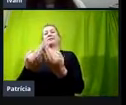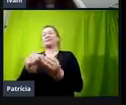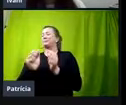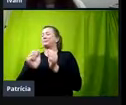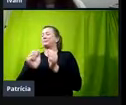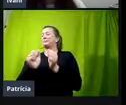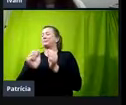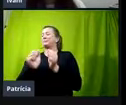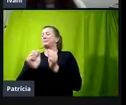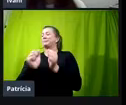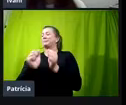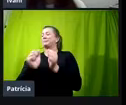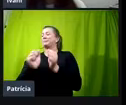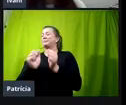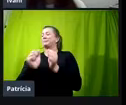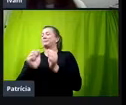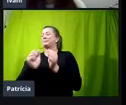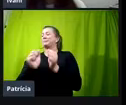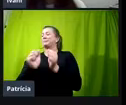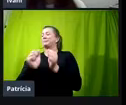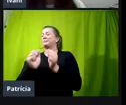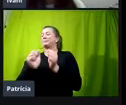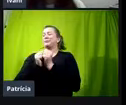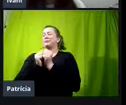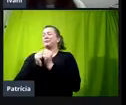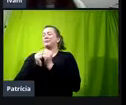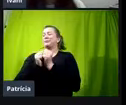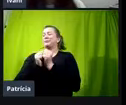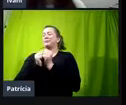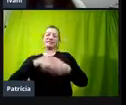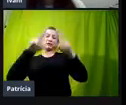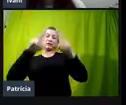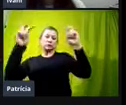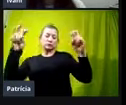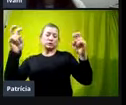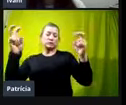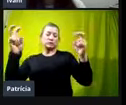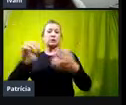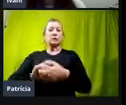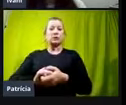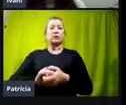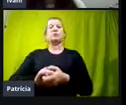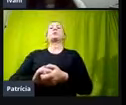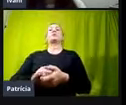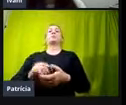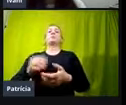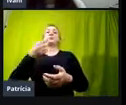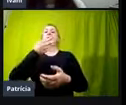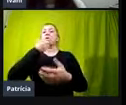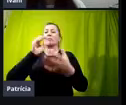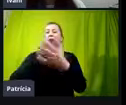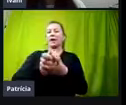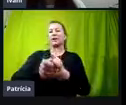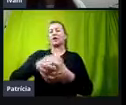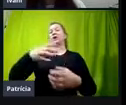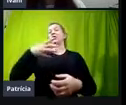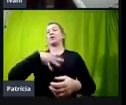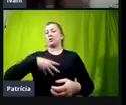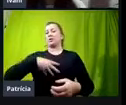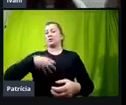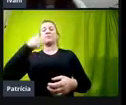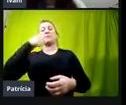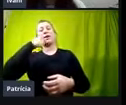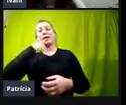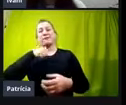essas, essas questões, assim, né, meu esposo, minha filha, minha mãe, meu pai, minha